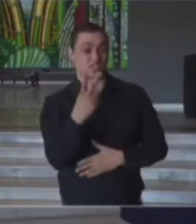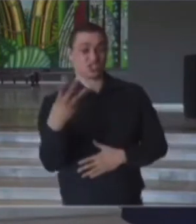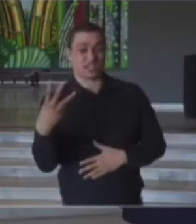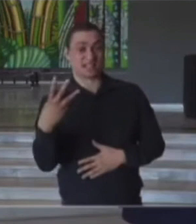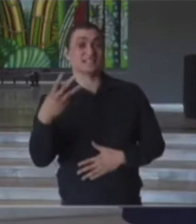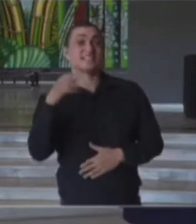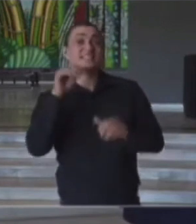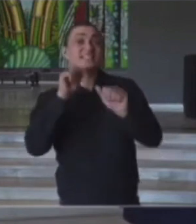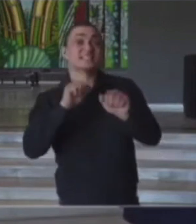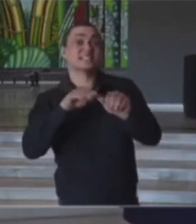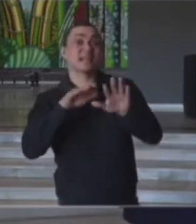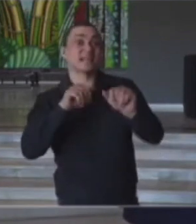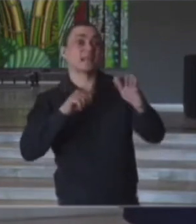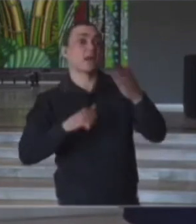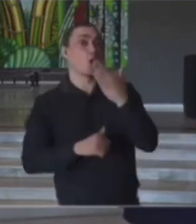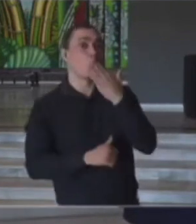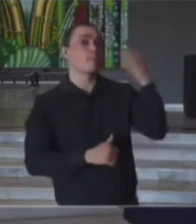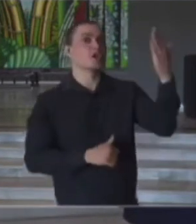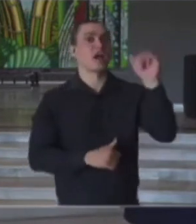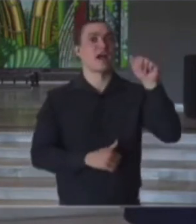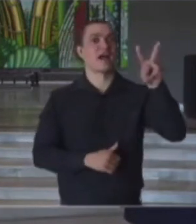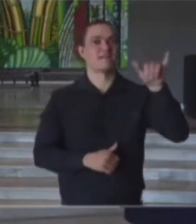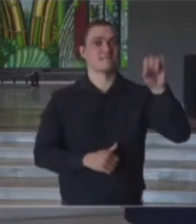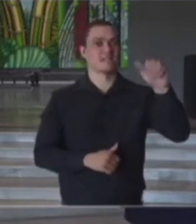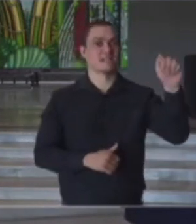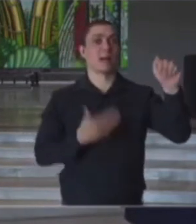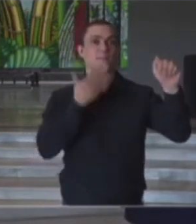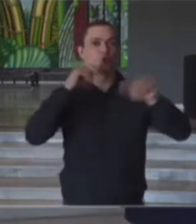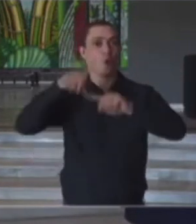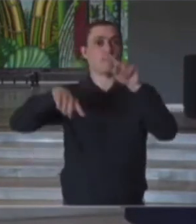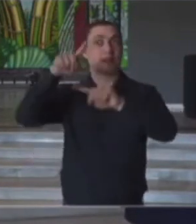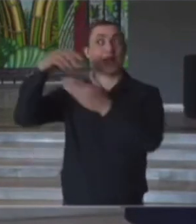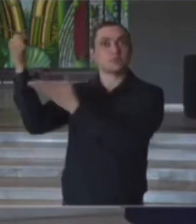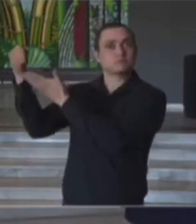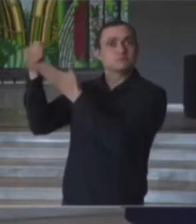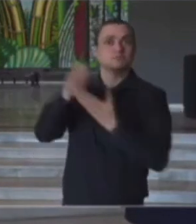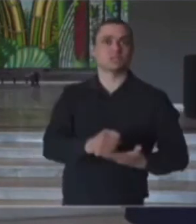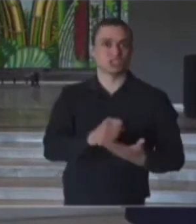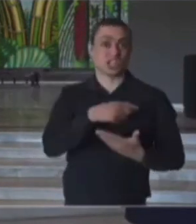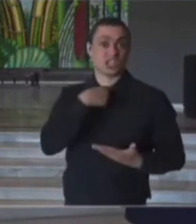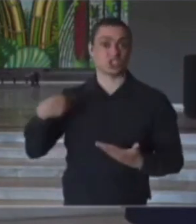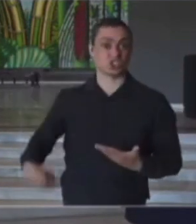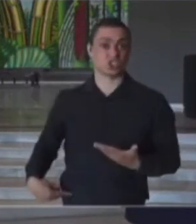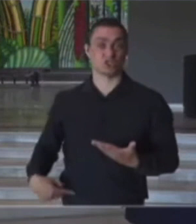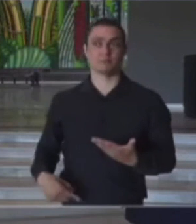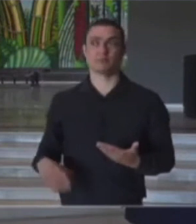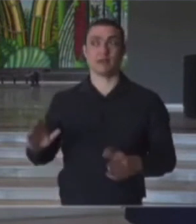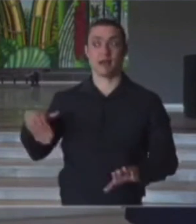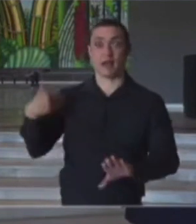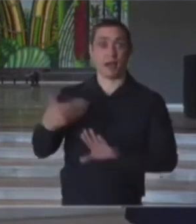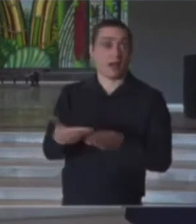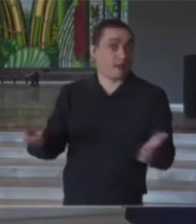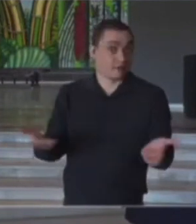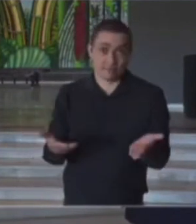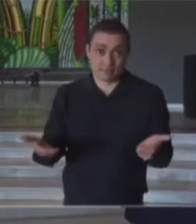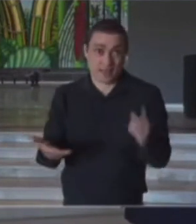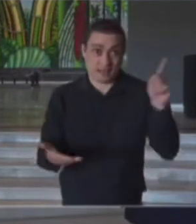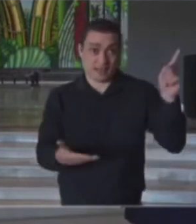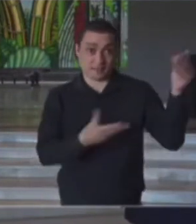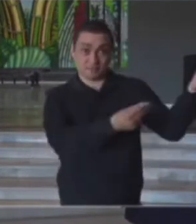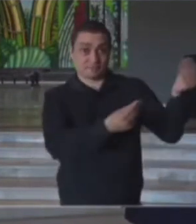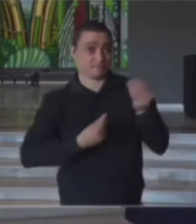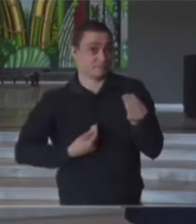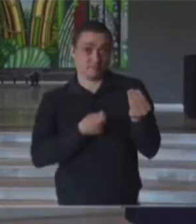de setembro, uma autorização para importação dessa matéria-prima da China. Até o dia de hoje, essa autorização